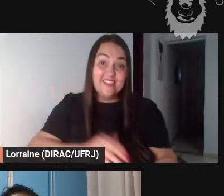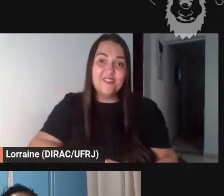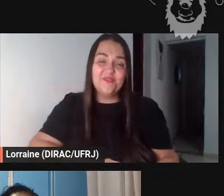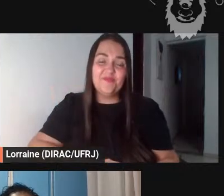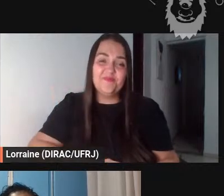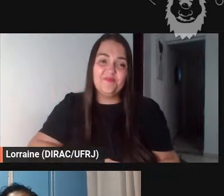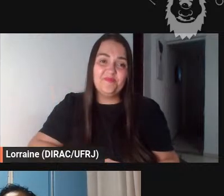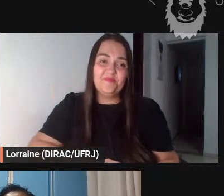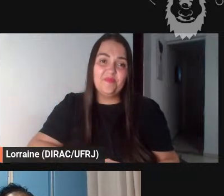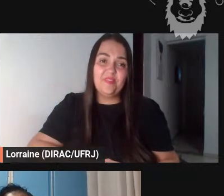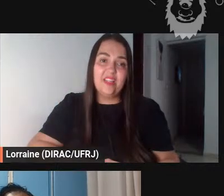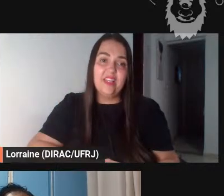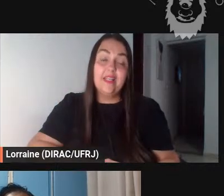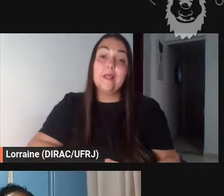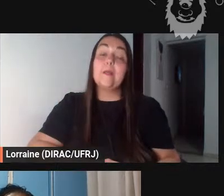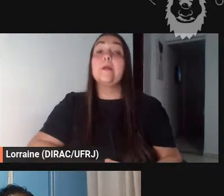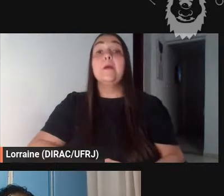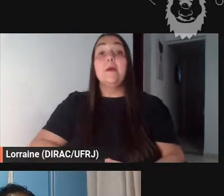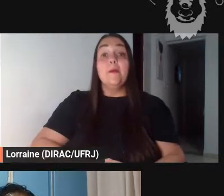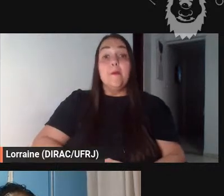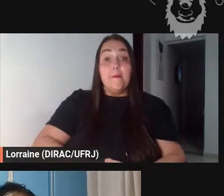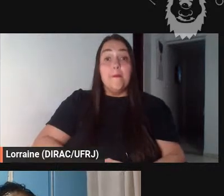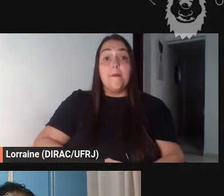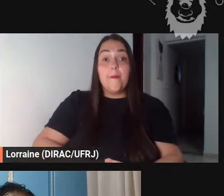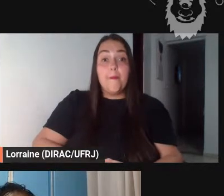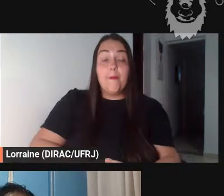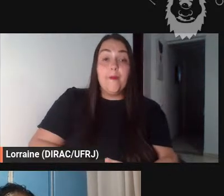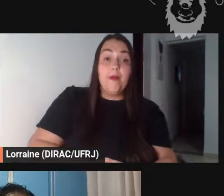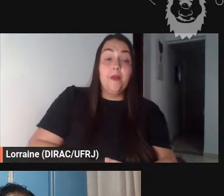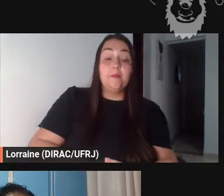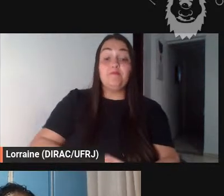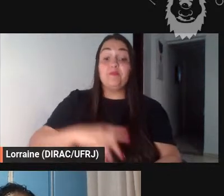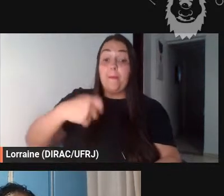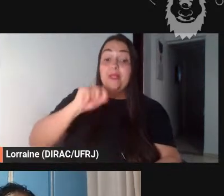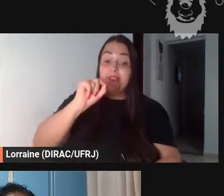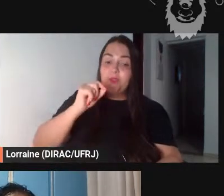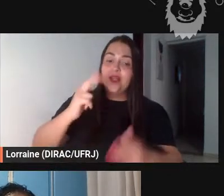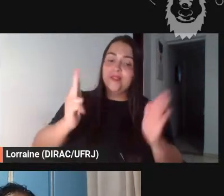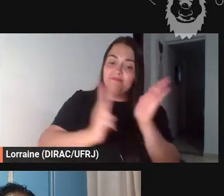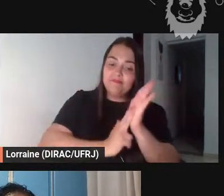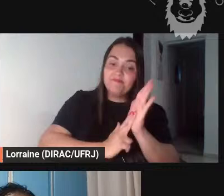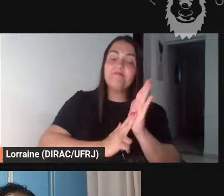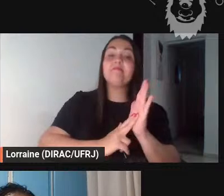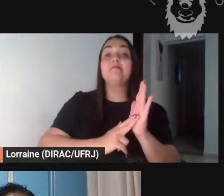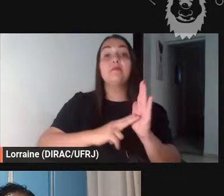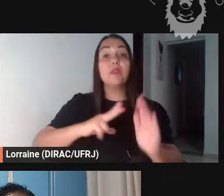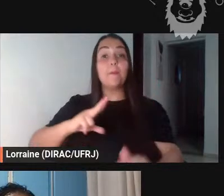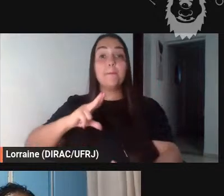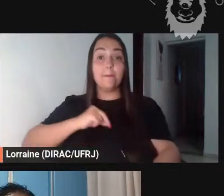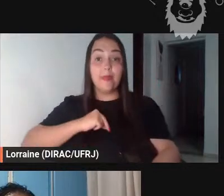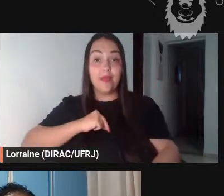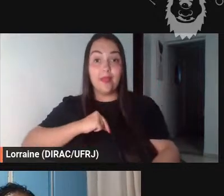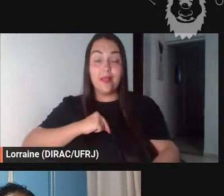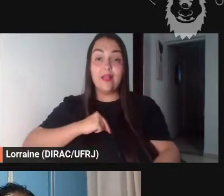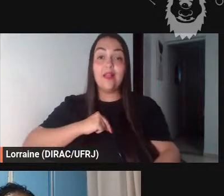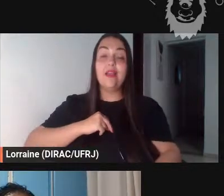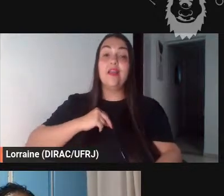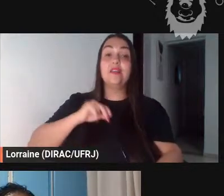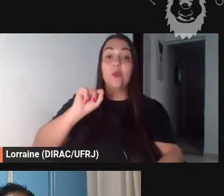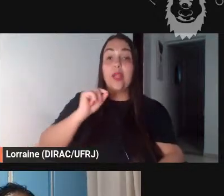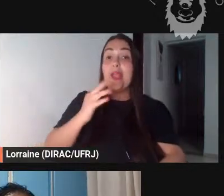obrigado eu preciso transferir o mérito de nós conhecermos a Laíde a